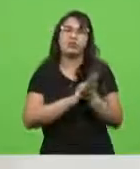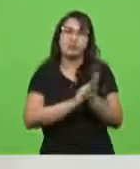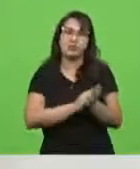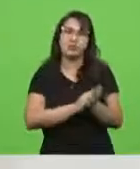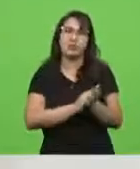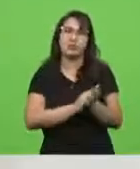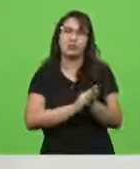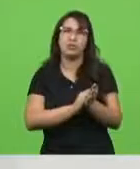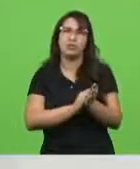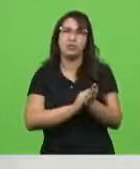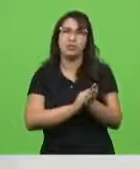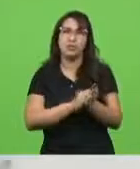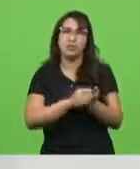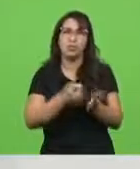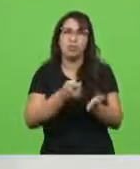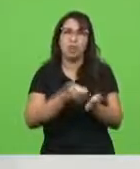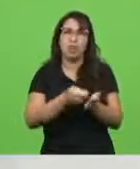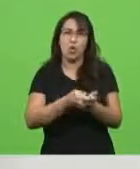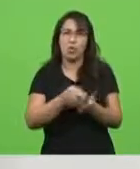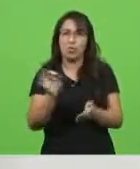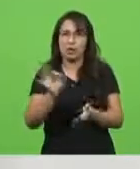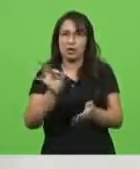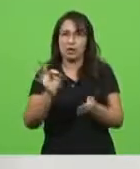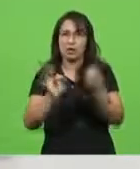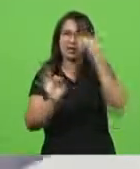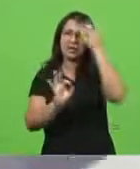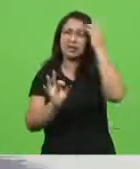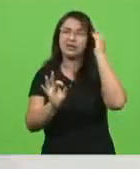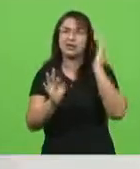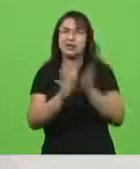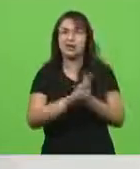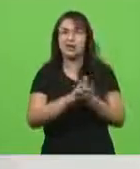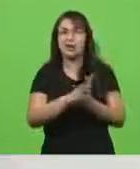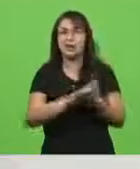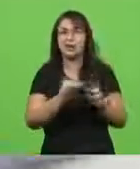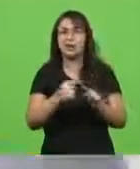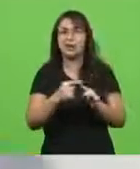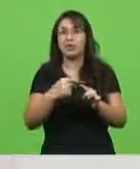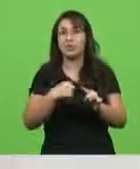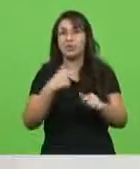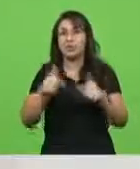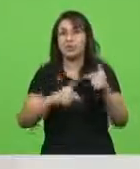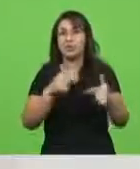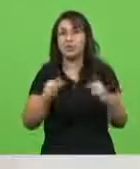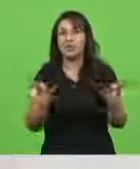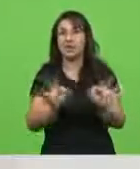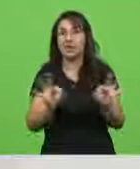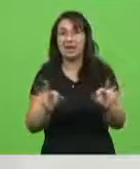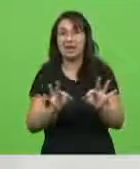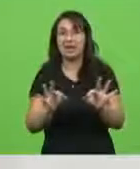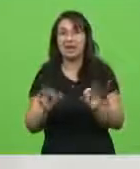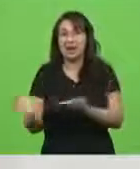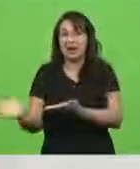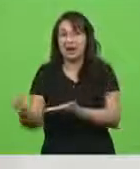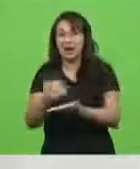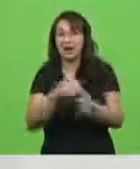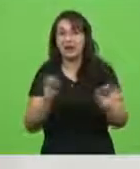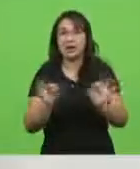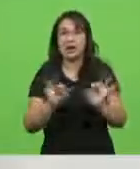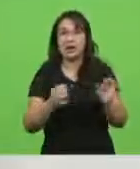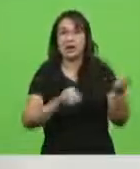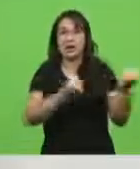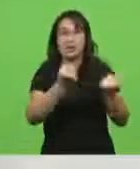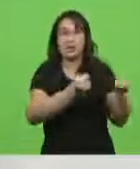não cobra o juro, então. Eu não pude trabalhar, não pude arrecadar, estou com meu carro parado, tive que demitir